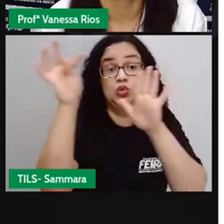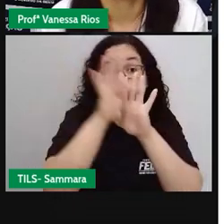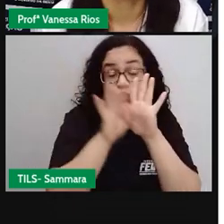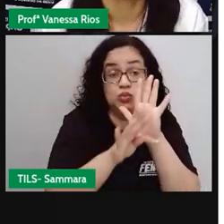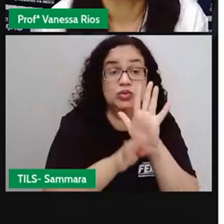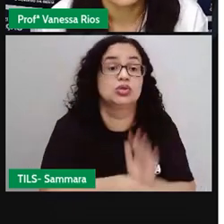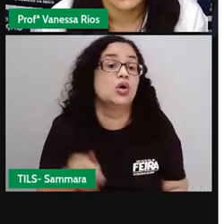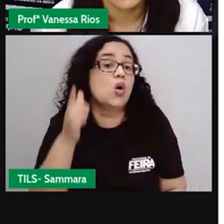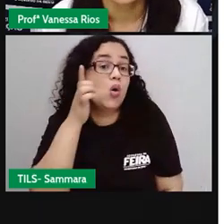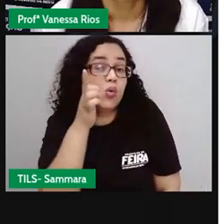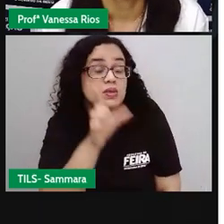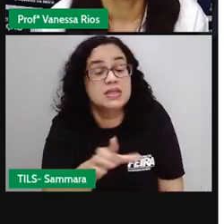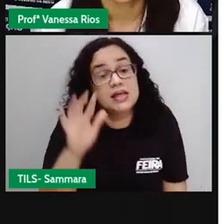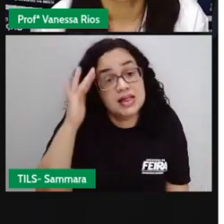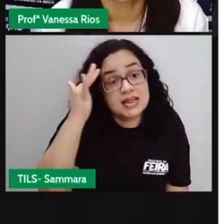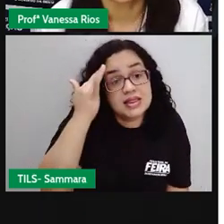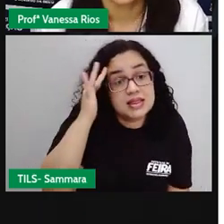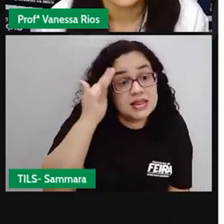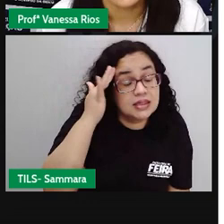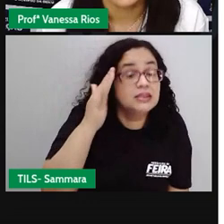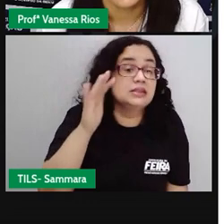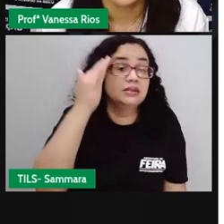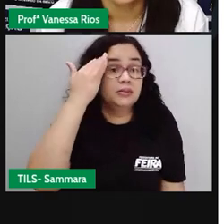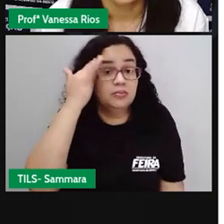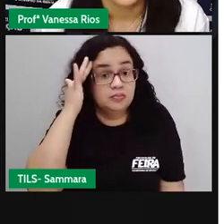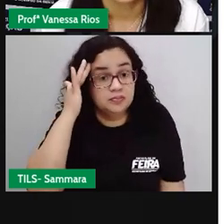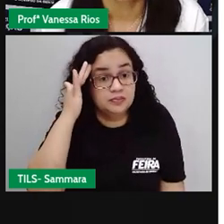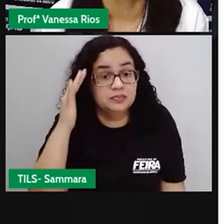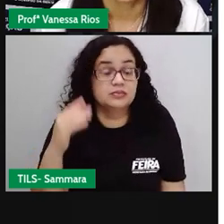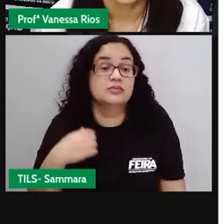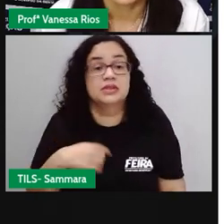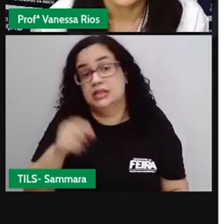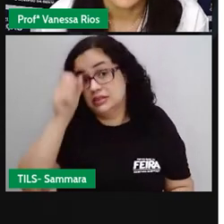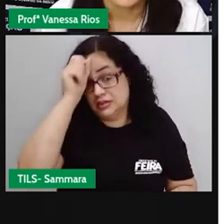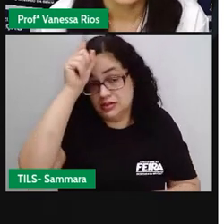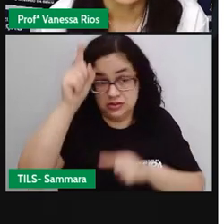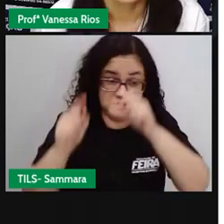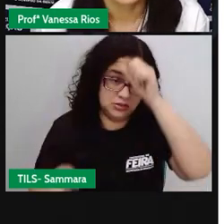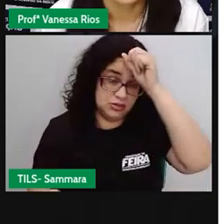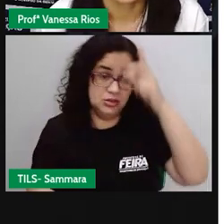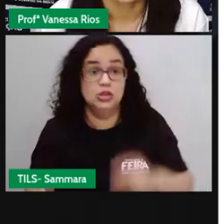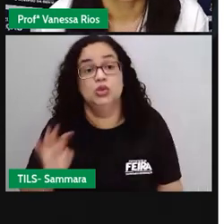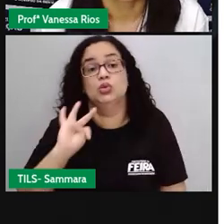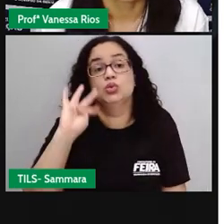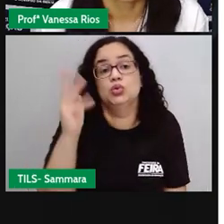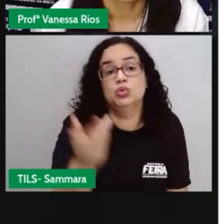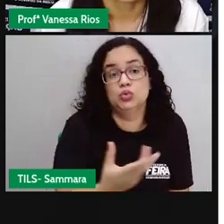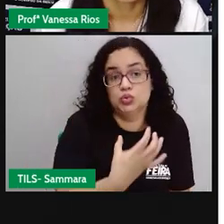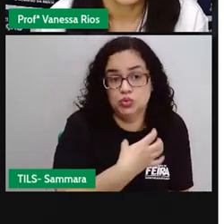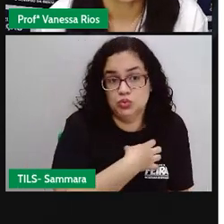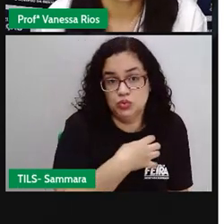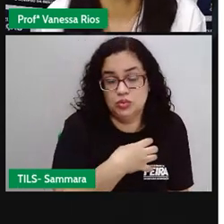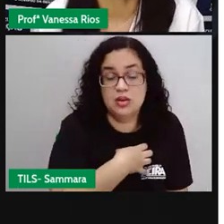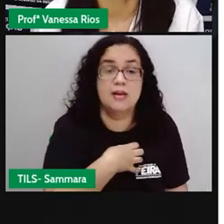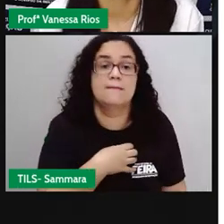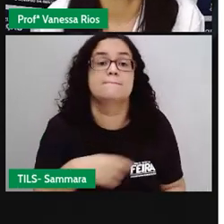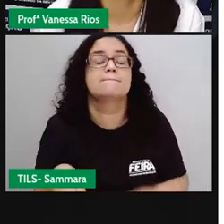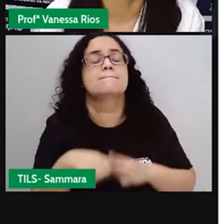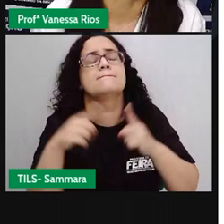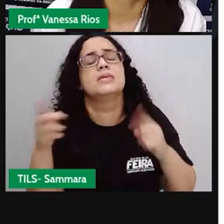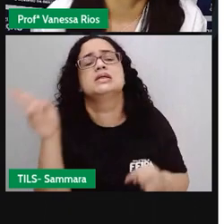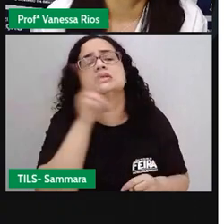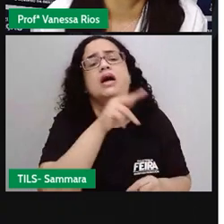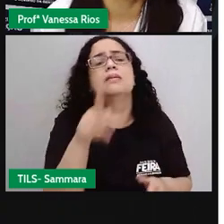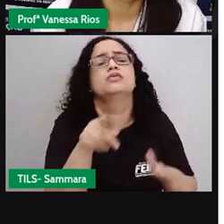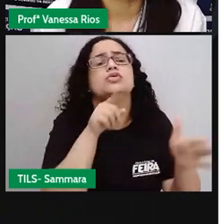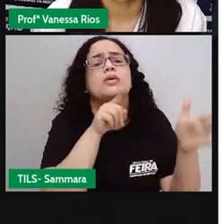texto, a gente consegue entender, consegue compreender as ideias, né, e todo o sentido. Mas aí a própria